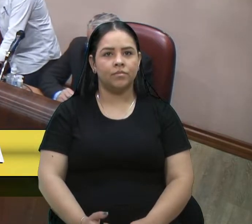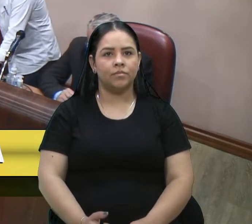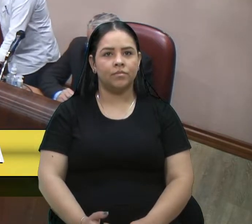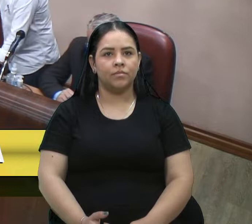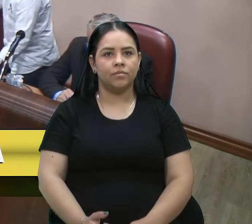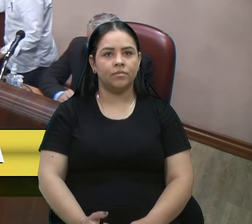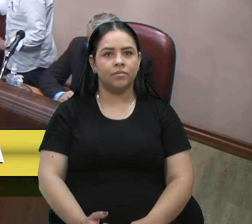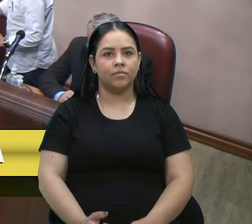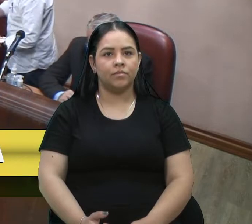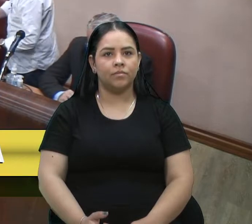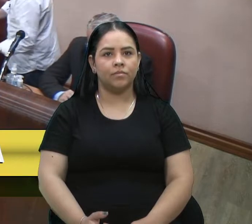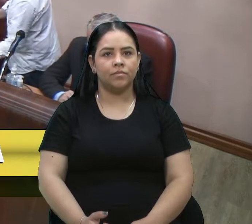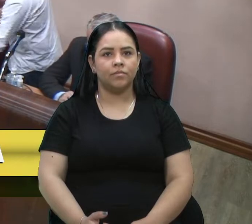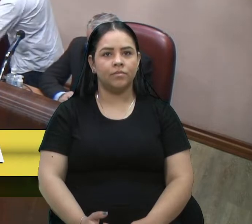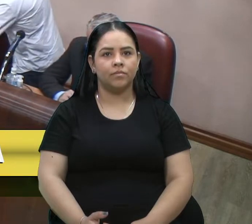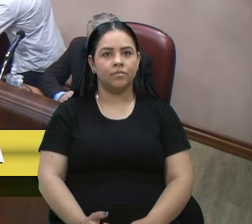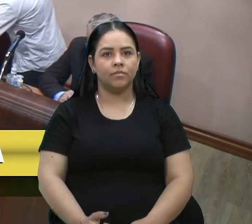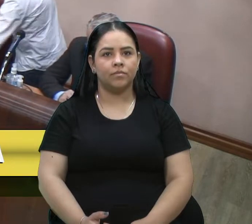É. É.